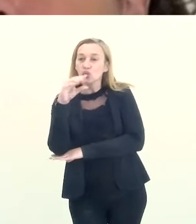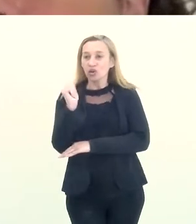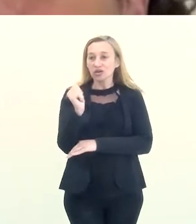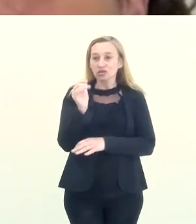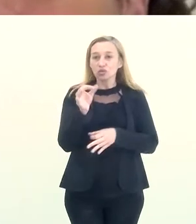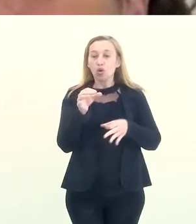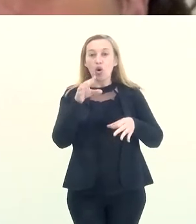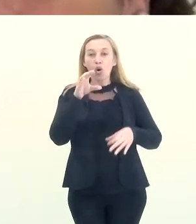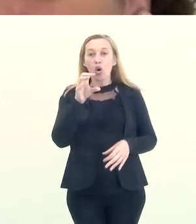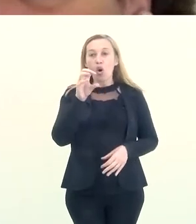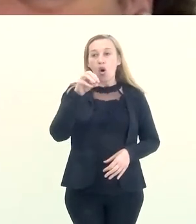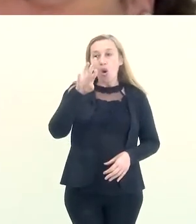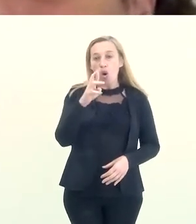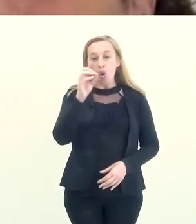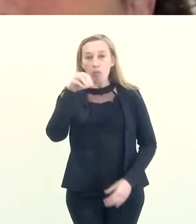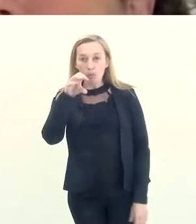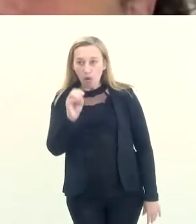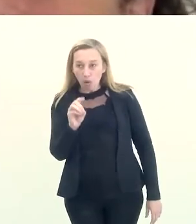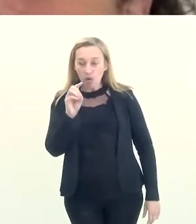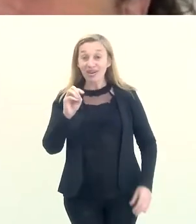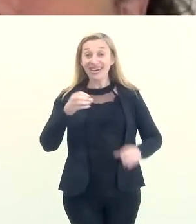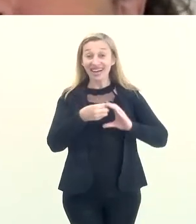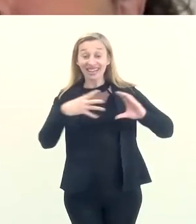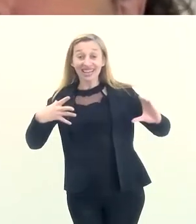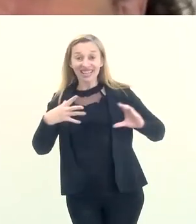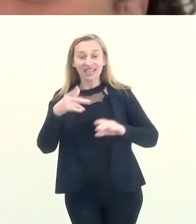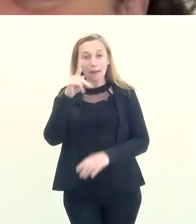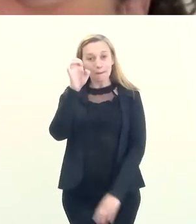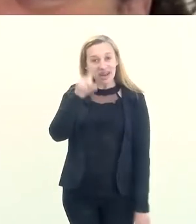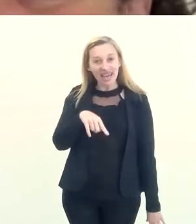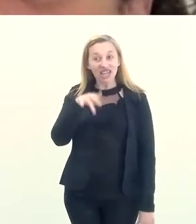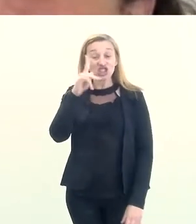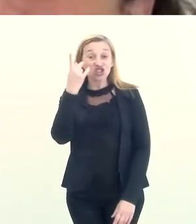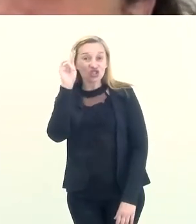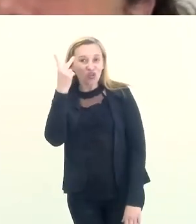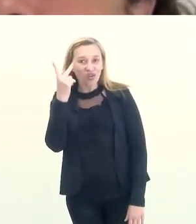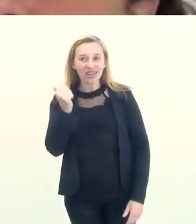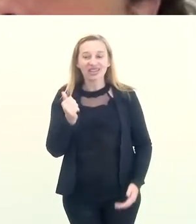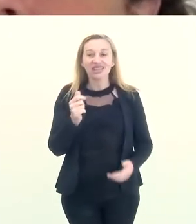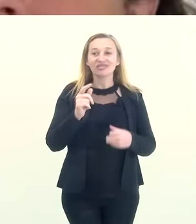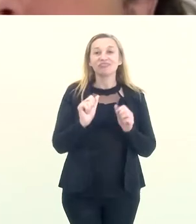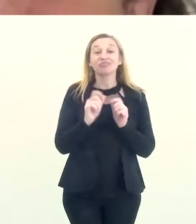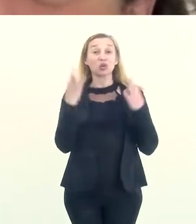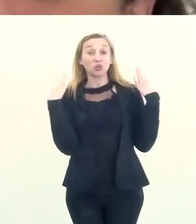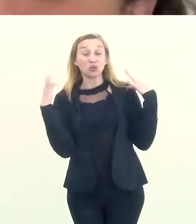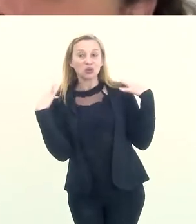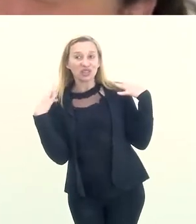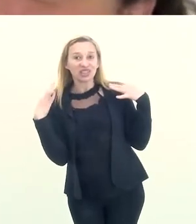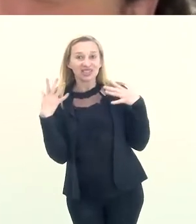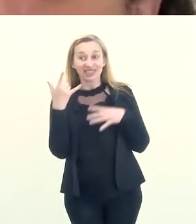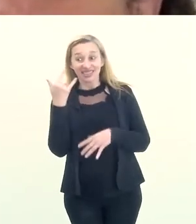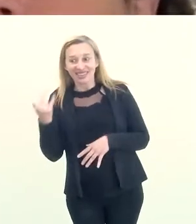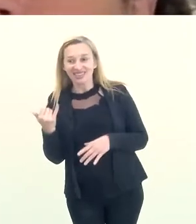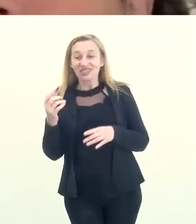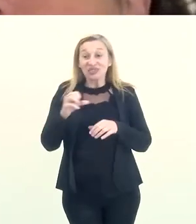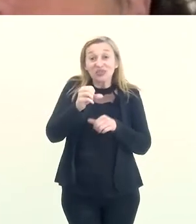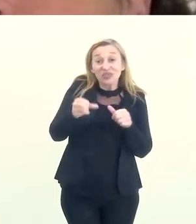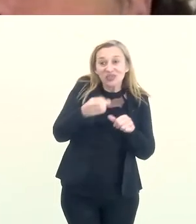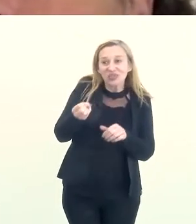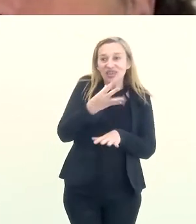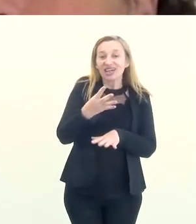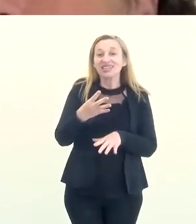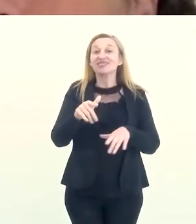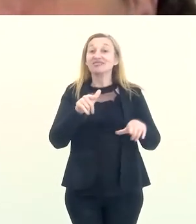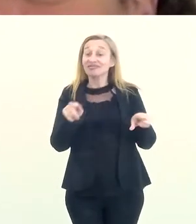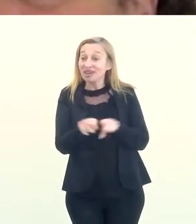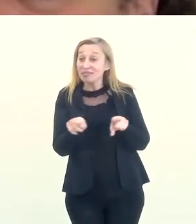com réplicas de animais robotizados e características da pré-história. Além de ser uma atração turística inovadora, é também